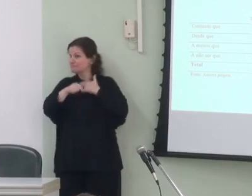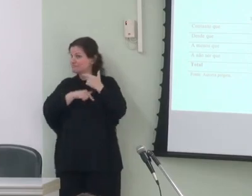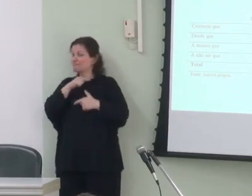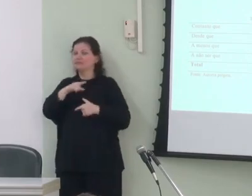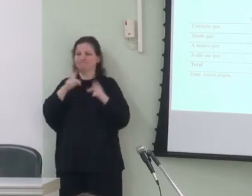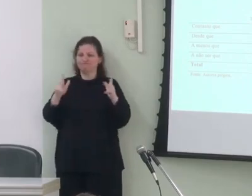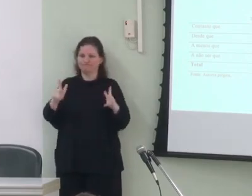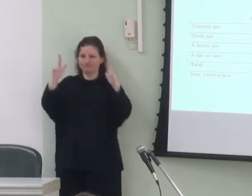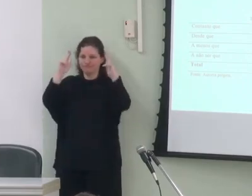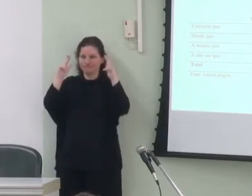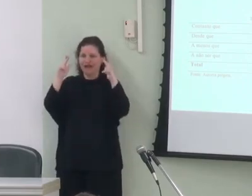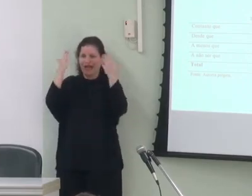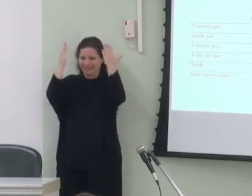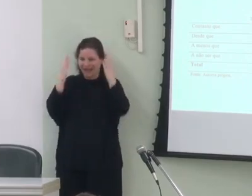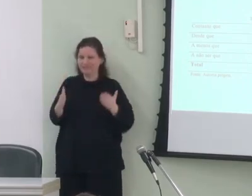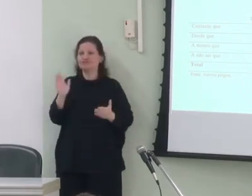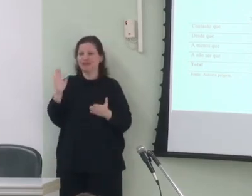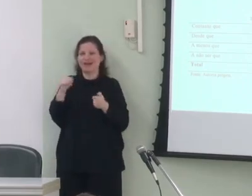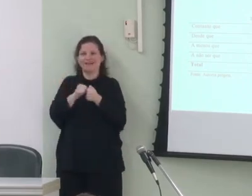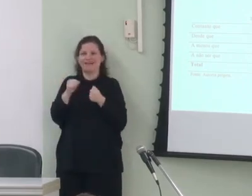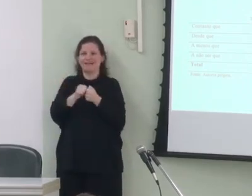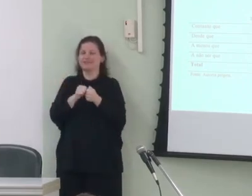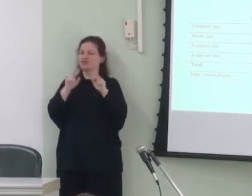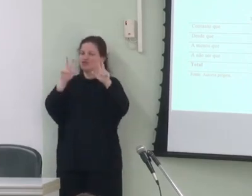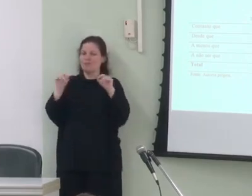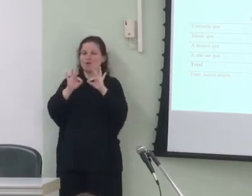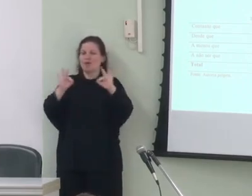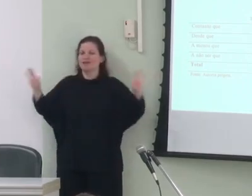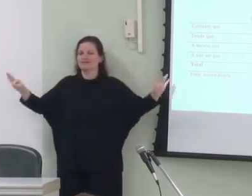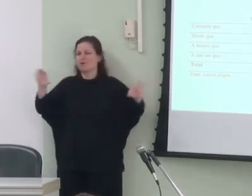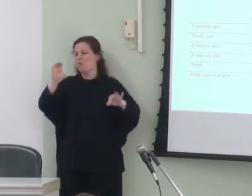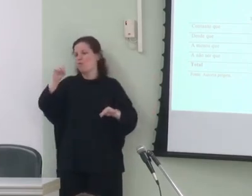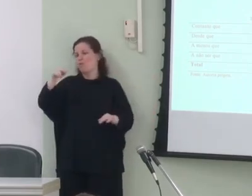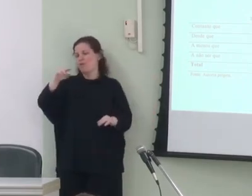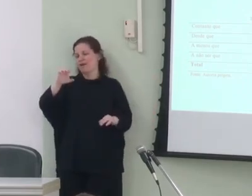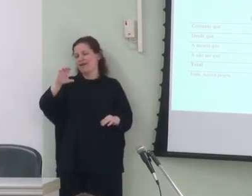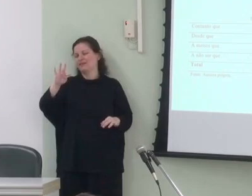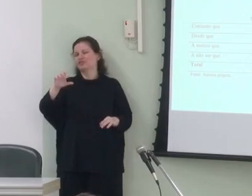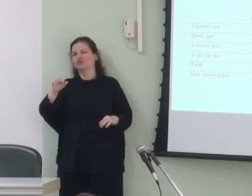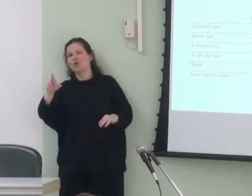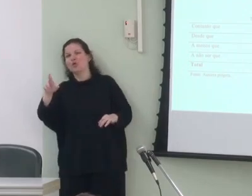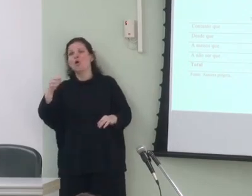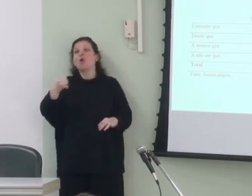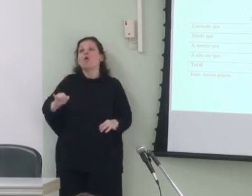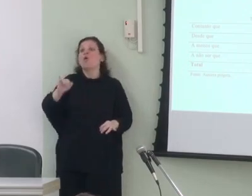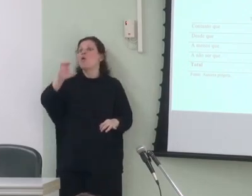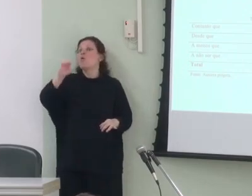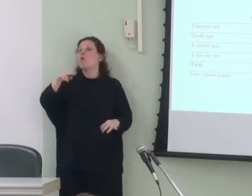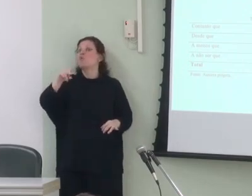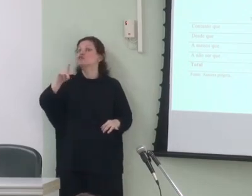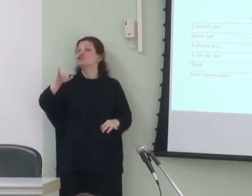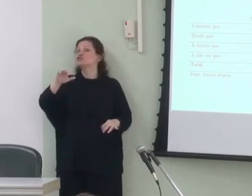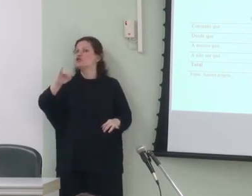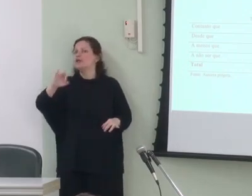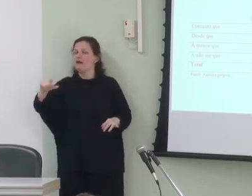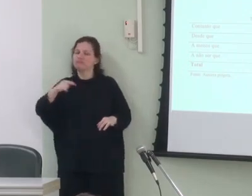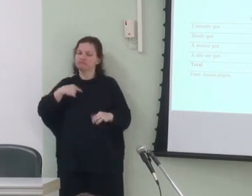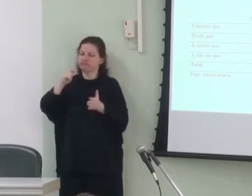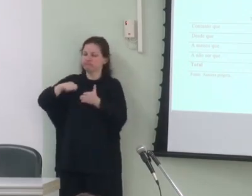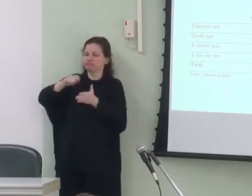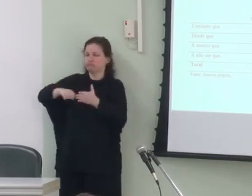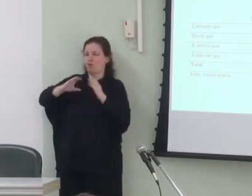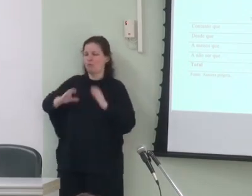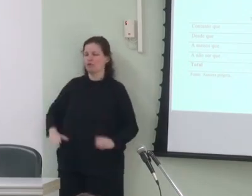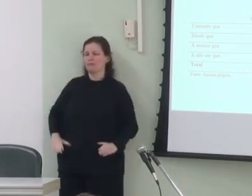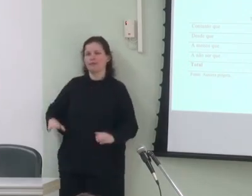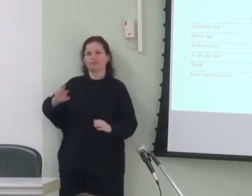recorte de análise por mim já realizada sobre orações e conectores condicionais em que descrevi o comportamento de diversos